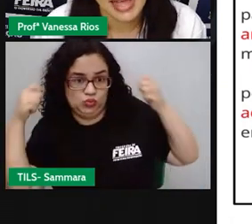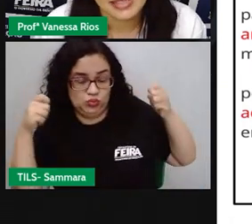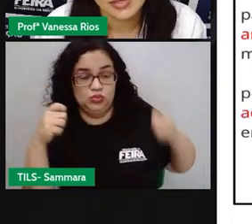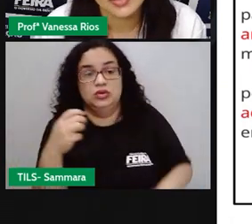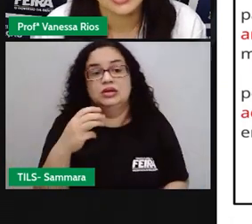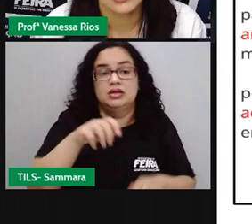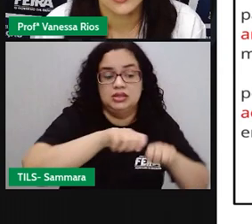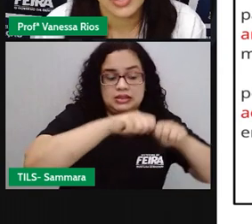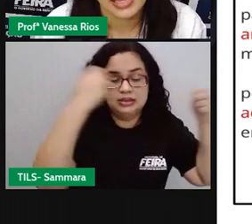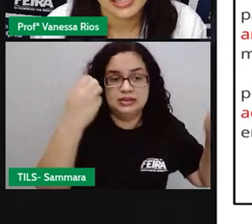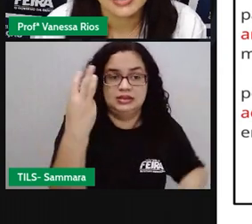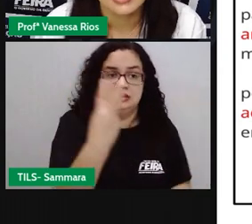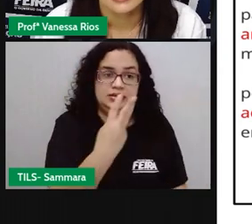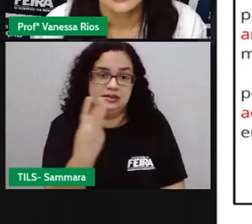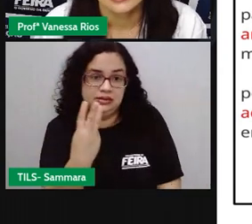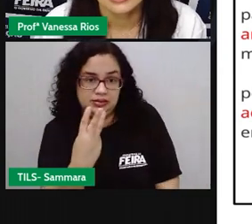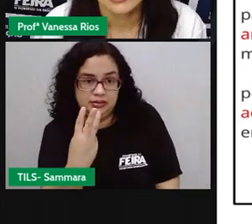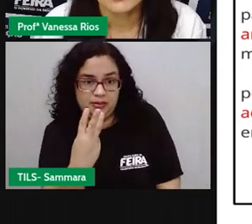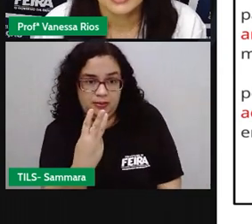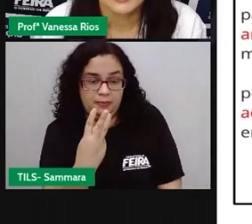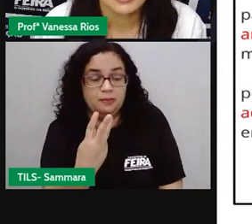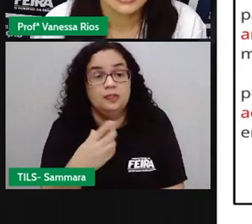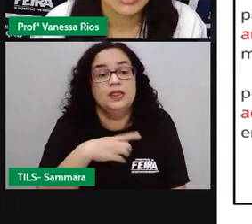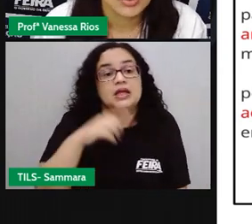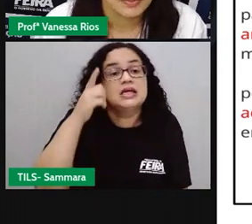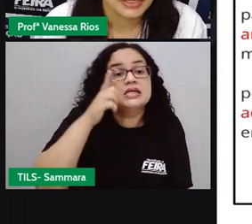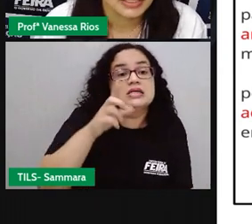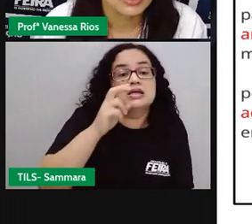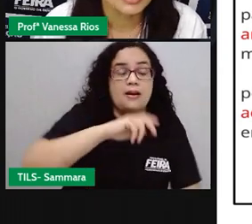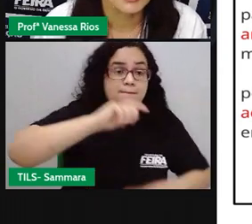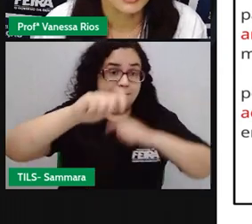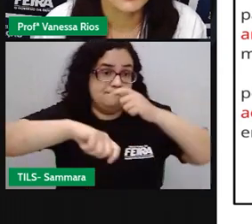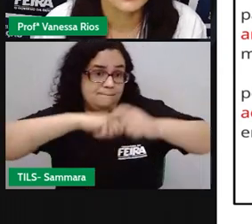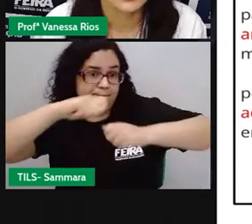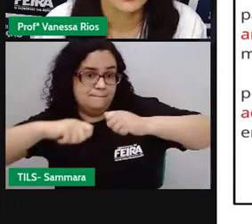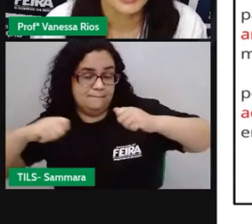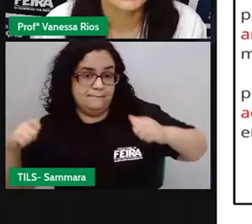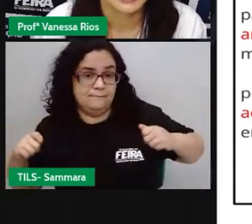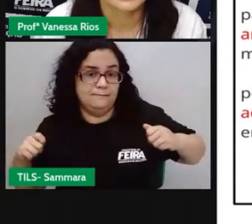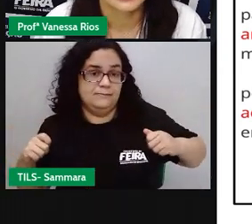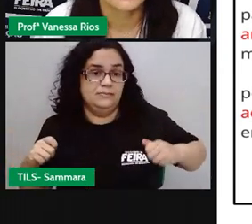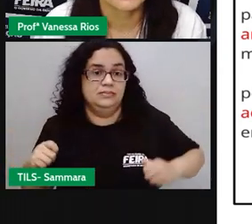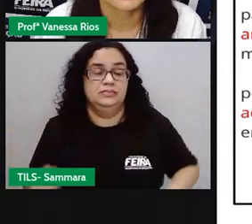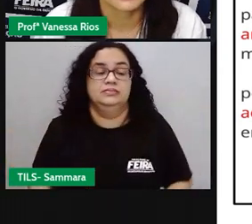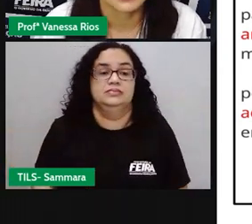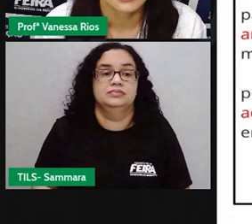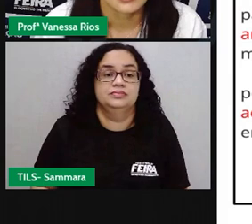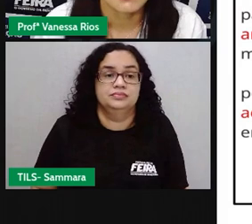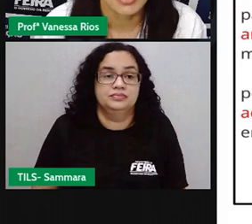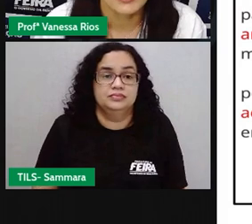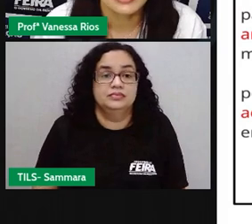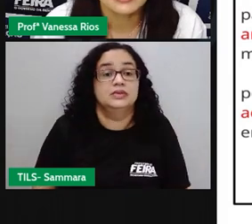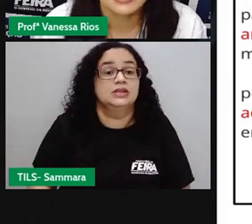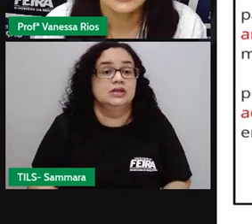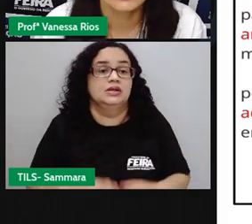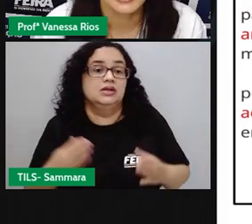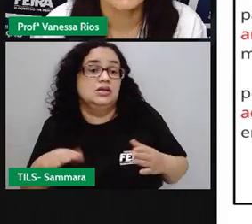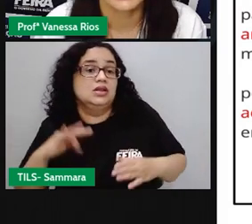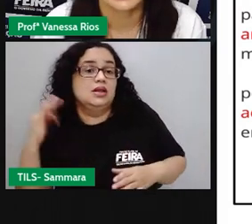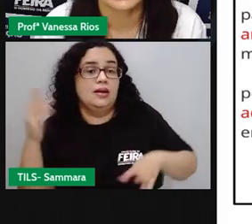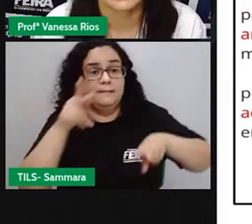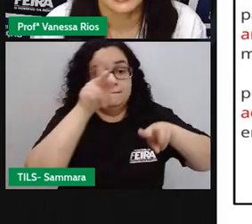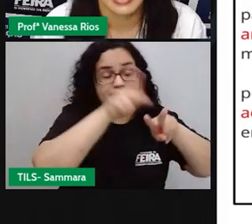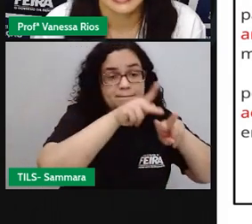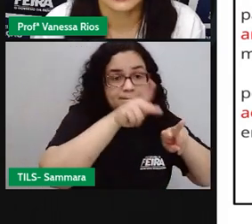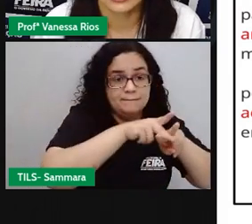três pedaços e com eles, e com seu cinto de pano, improvisou uma tala, imobilizando